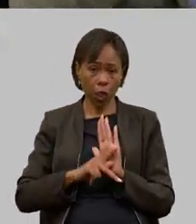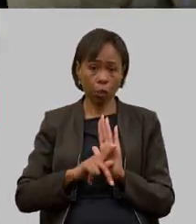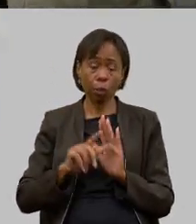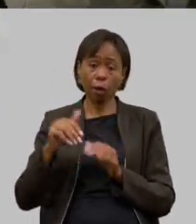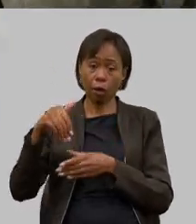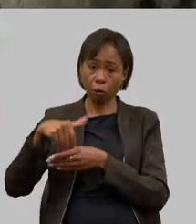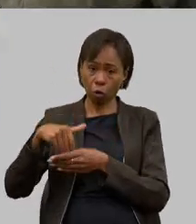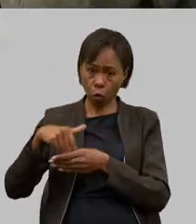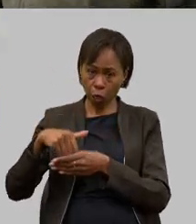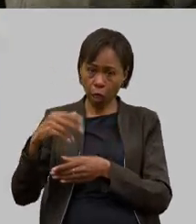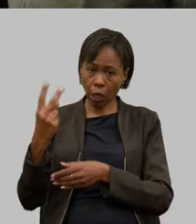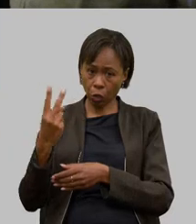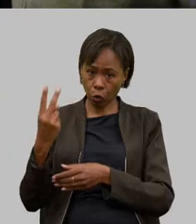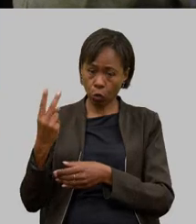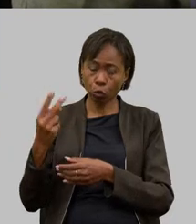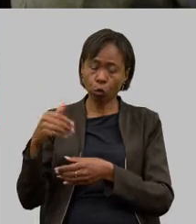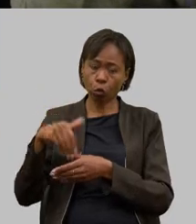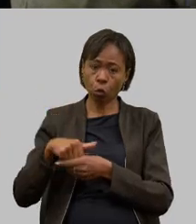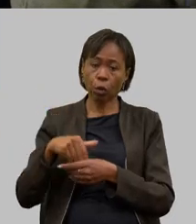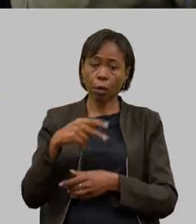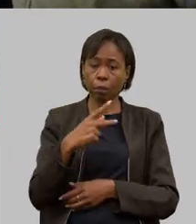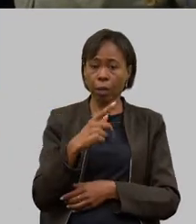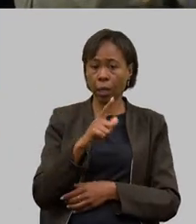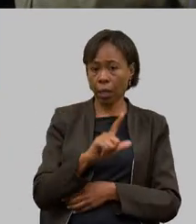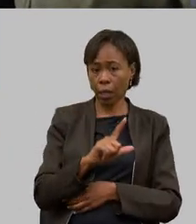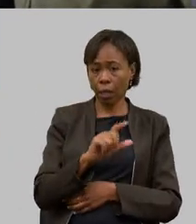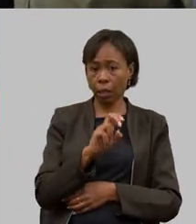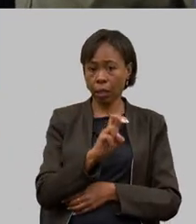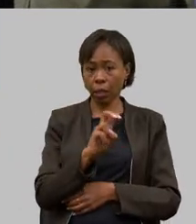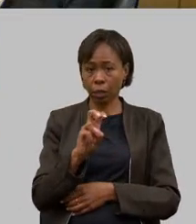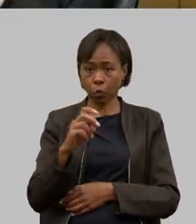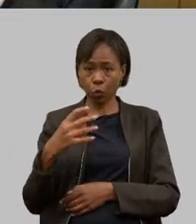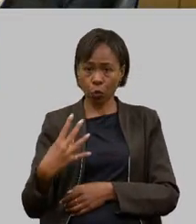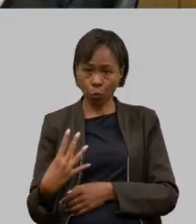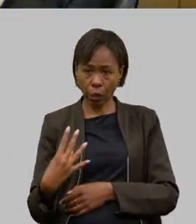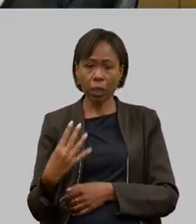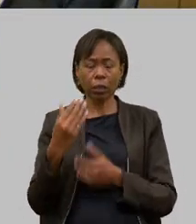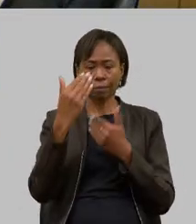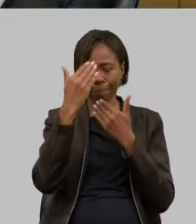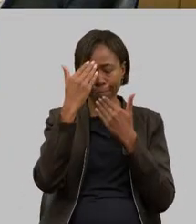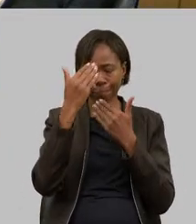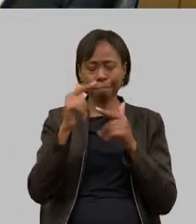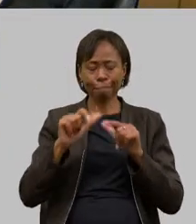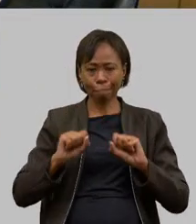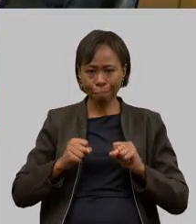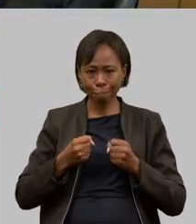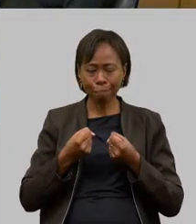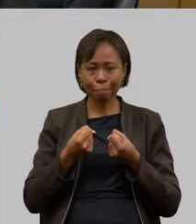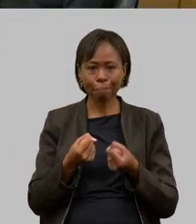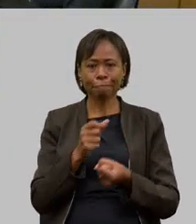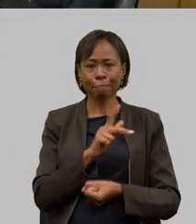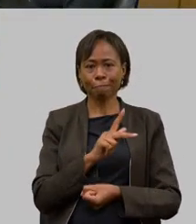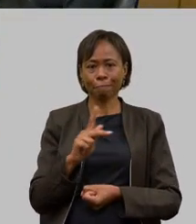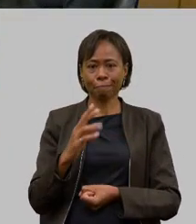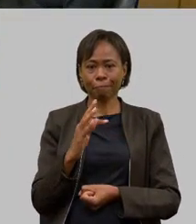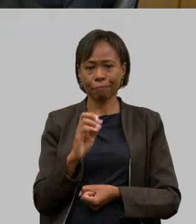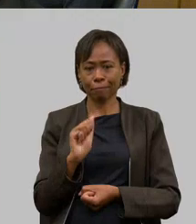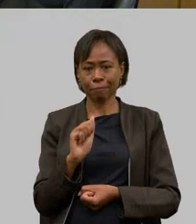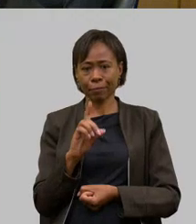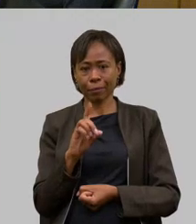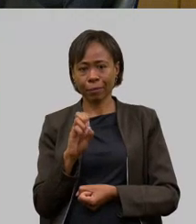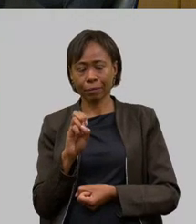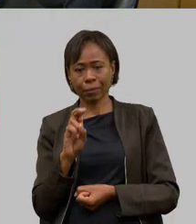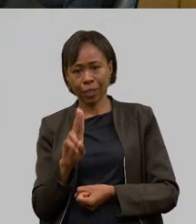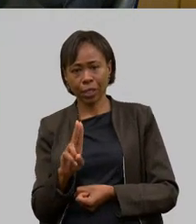o PL 754 quero até agradecer todo o empenho do presidente Tadeu e